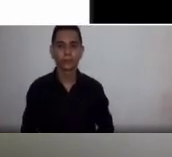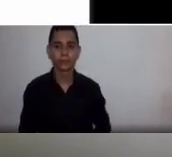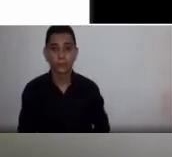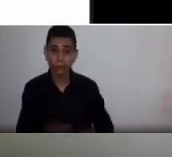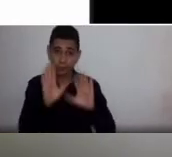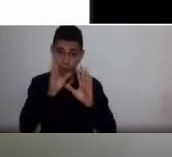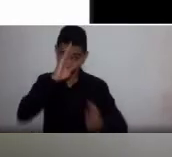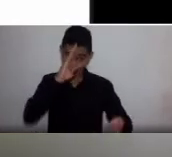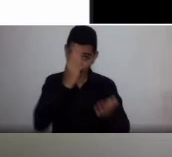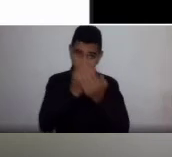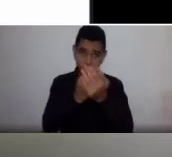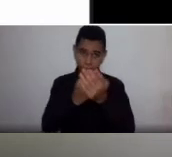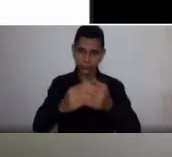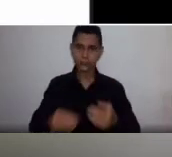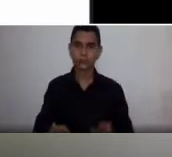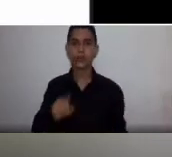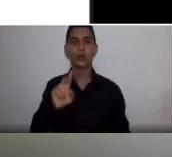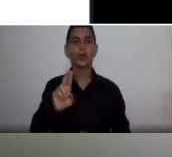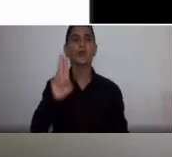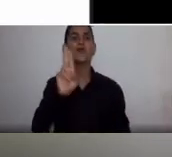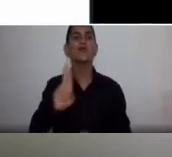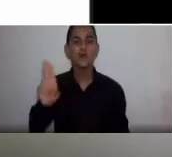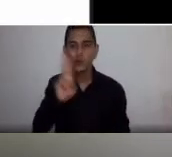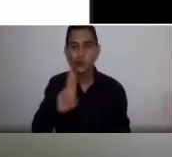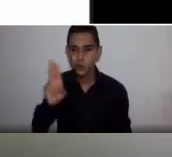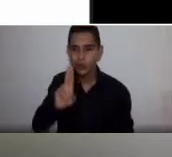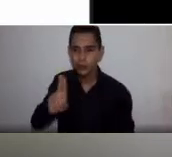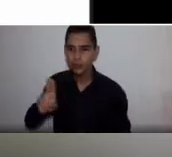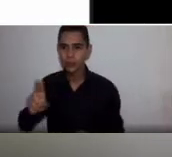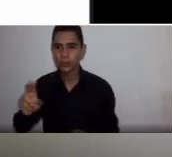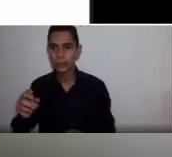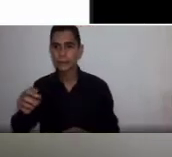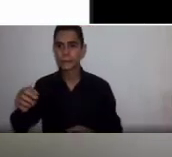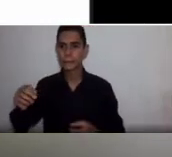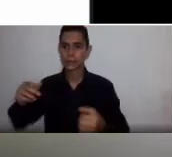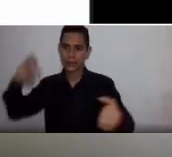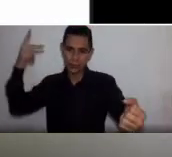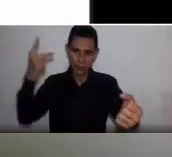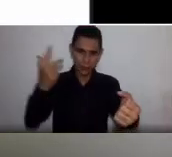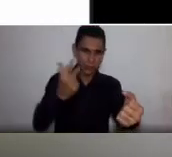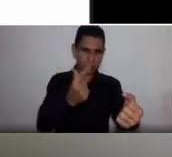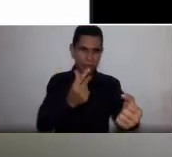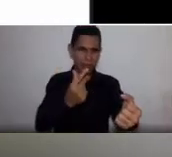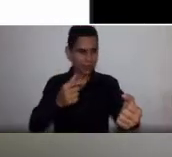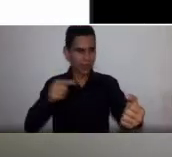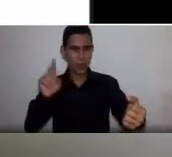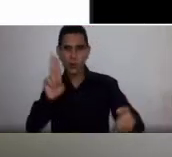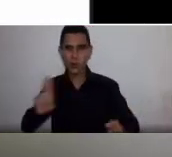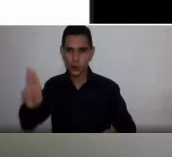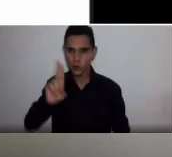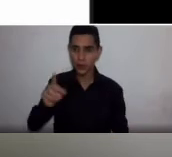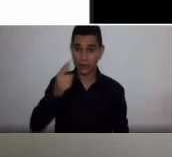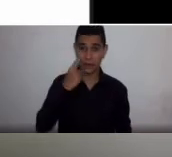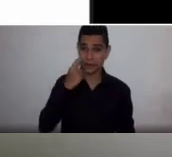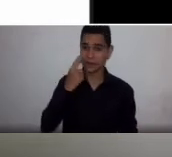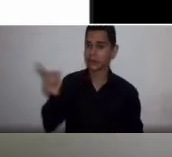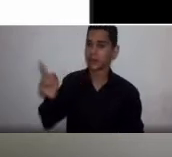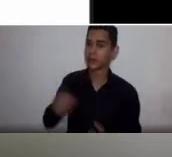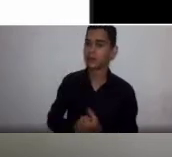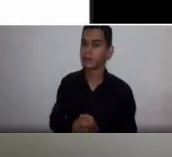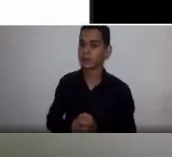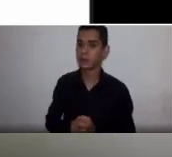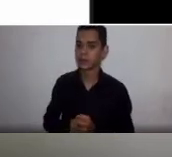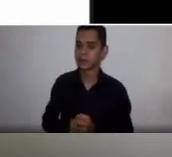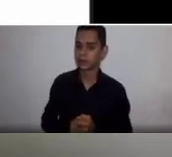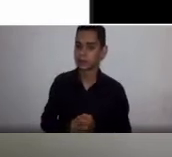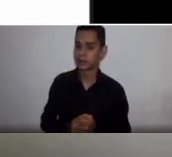usar um gatilho transfusional não é uma coisa muito inteligente, porque, se vocês observarem, olha, um